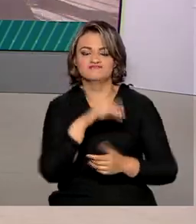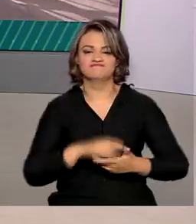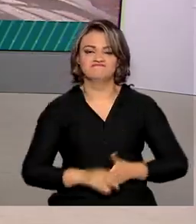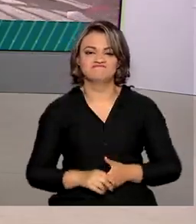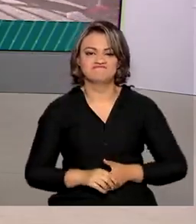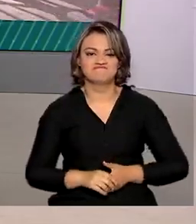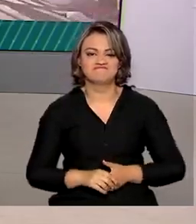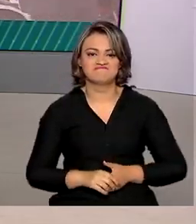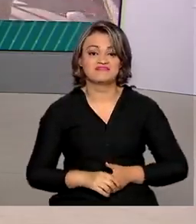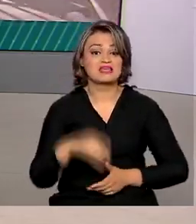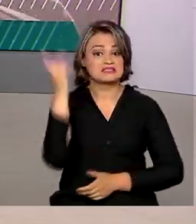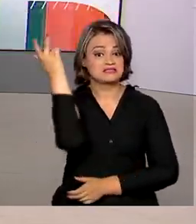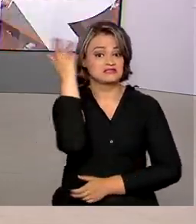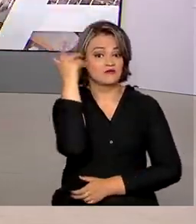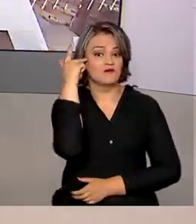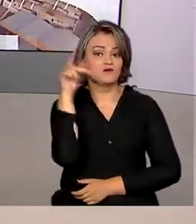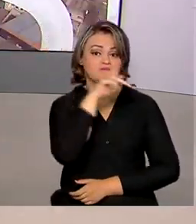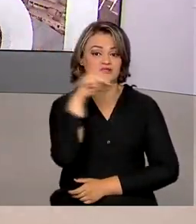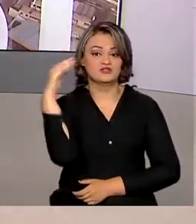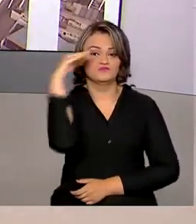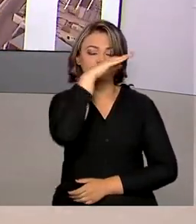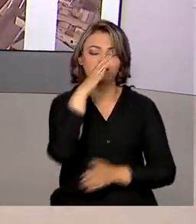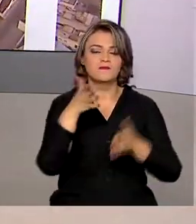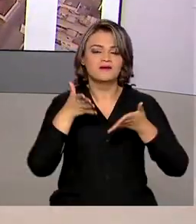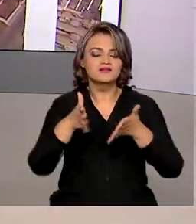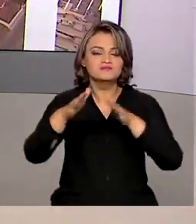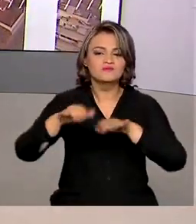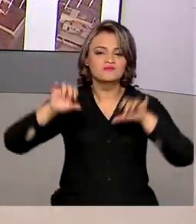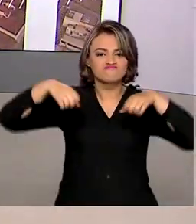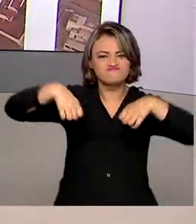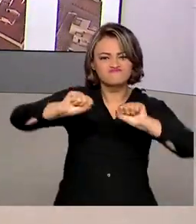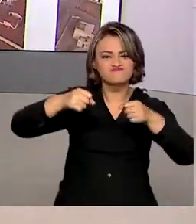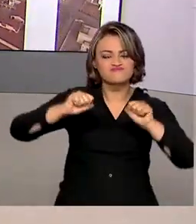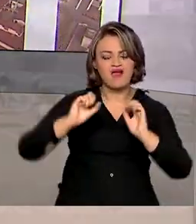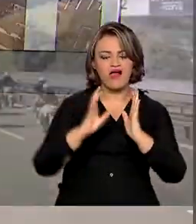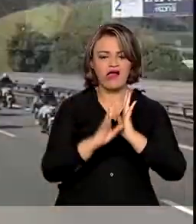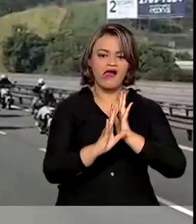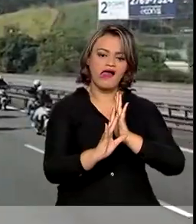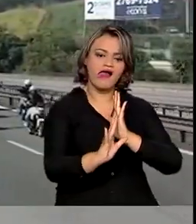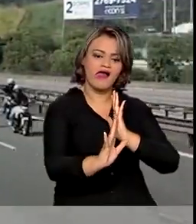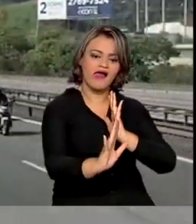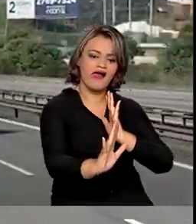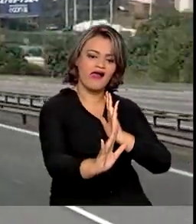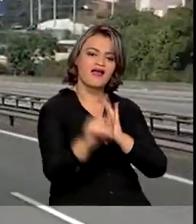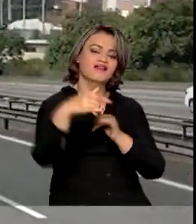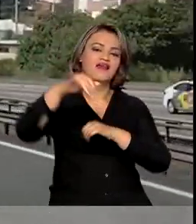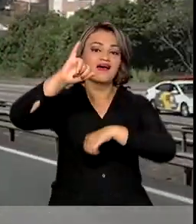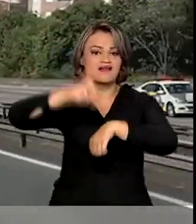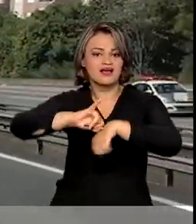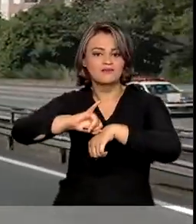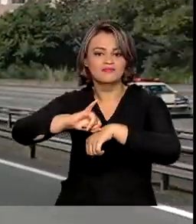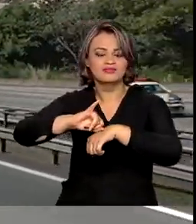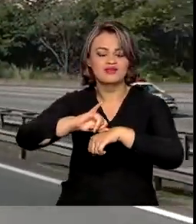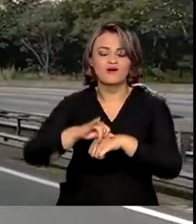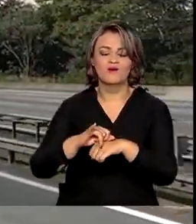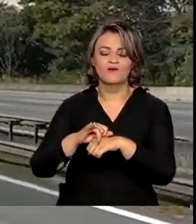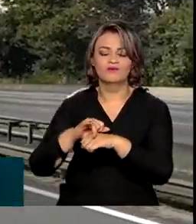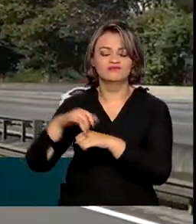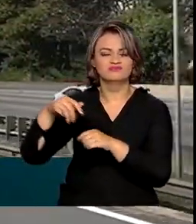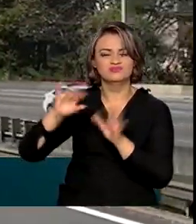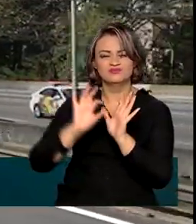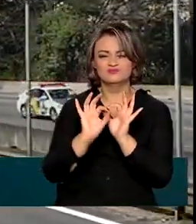Ainda em São Paulo, o presidente participou de um passeio motociclístico. O circuito começou na capital paulista, saindo do